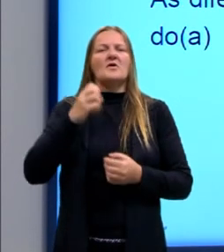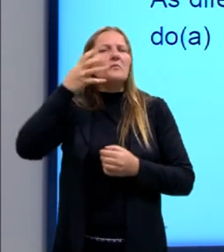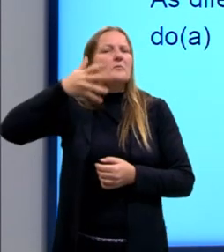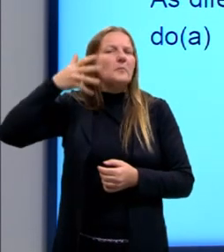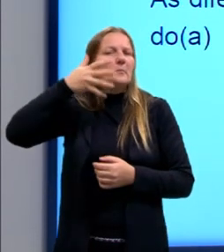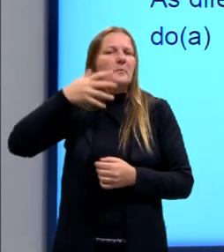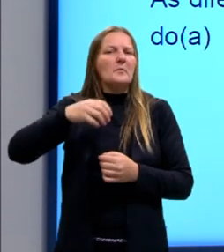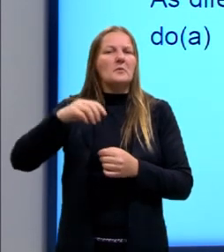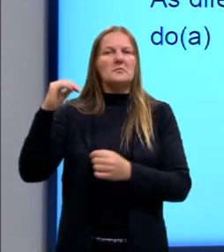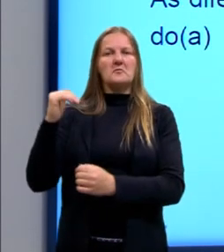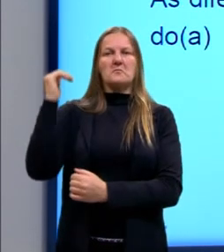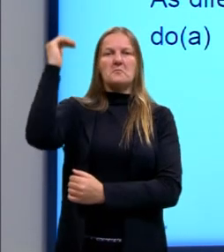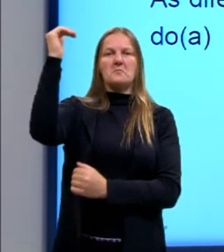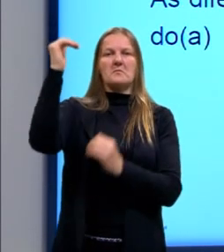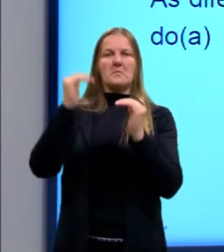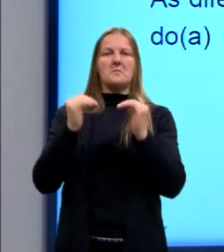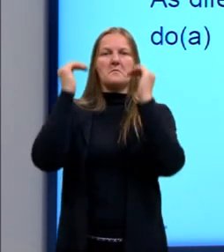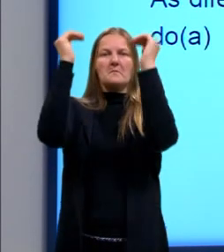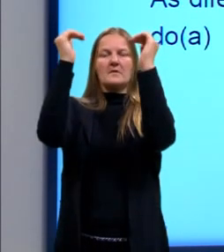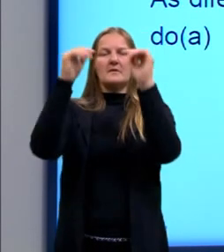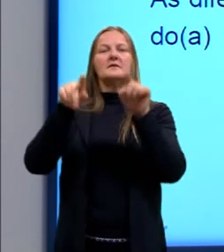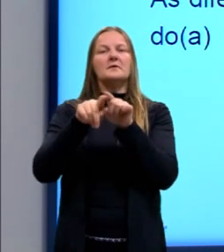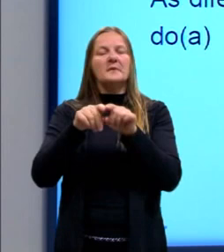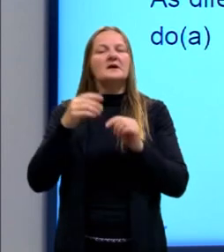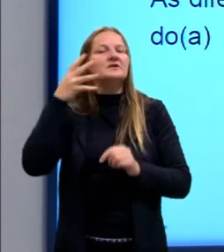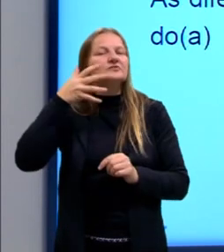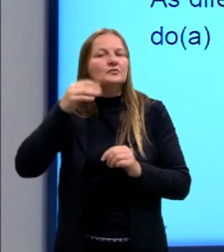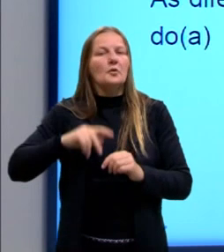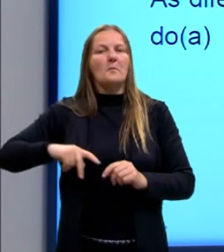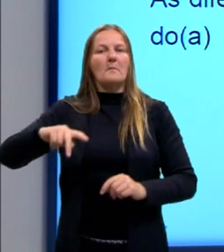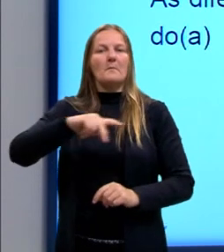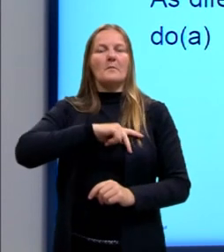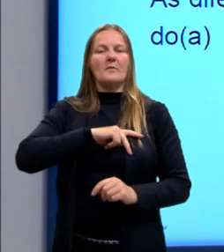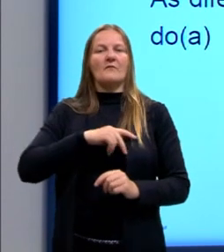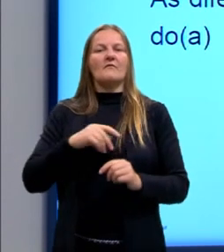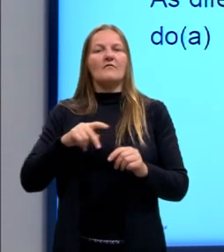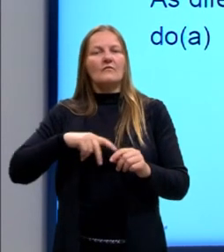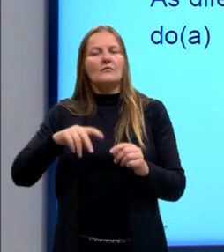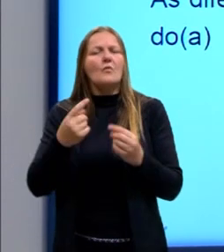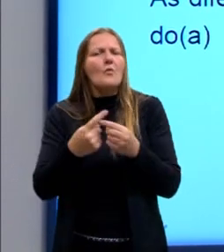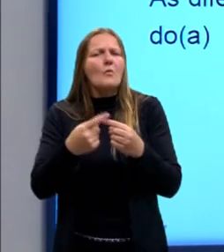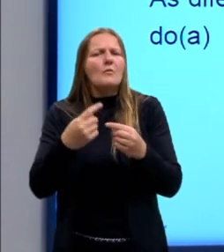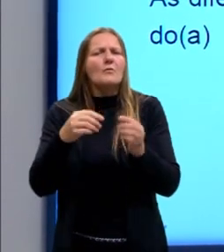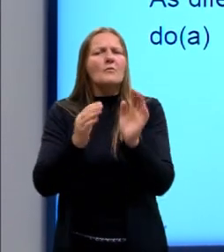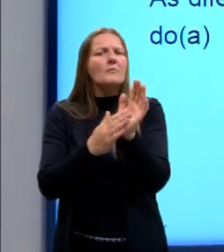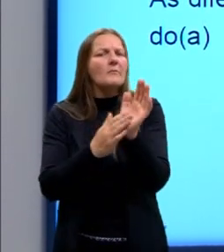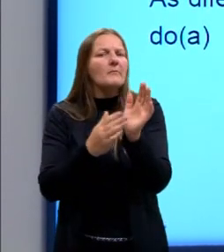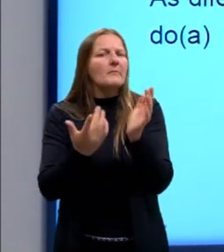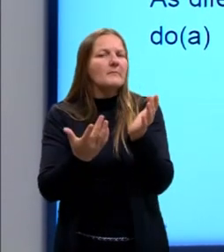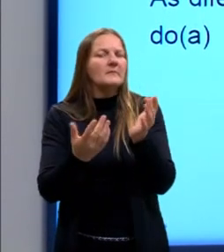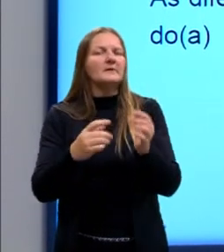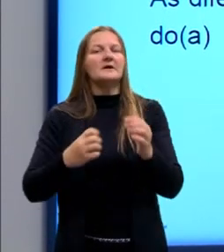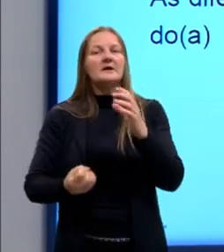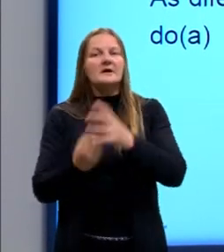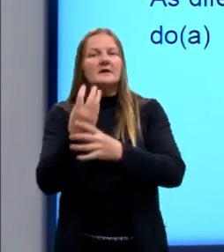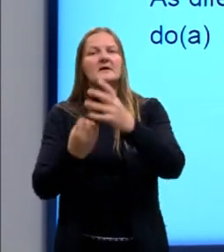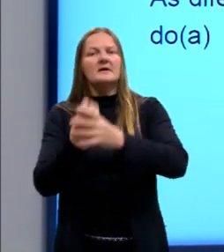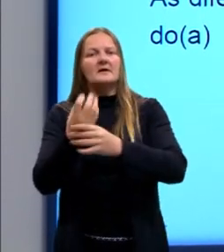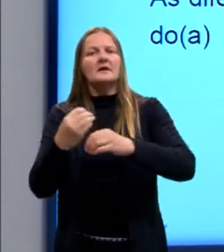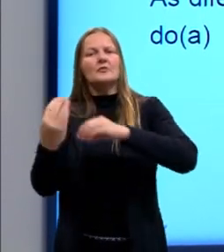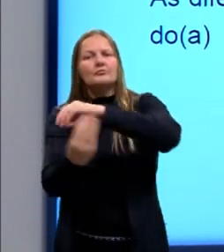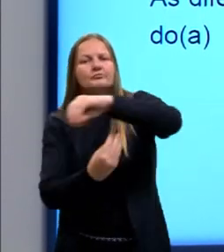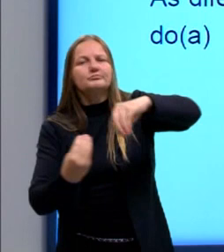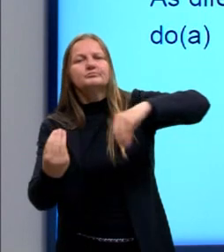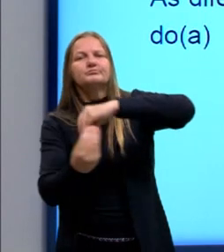elite, quanto pelo discurso popular sobre a nação e os povos que supostamente criaram e se